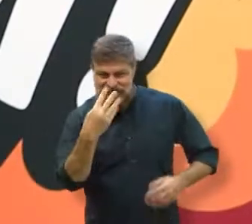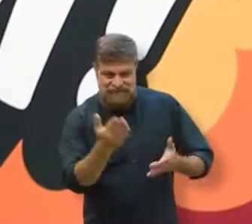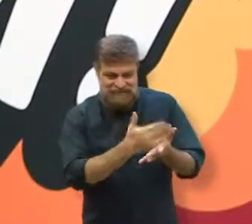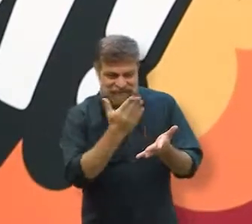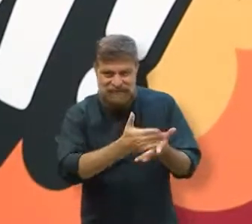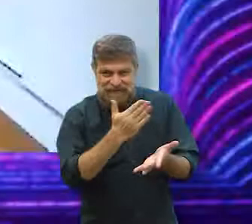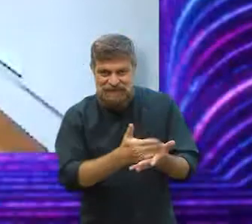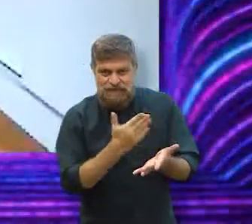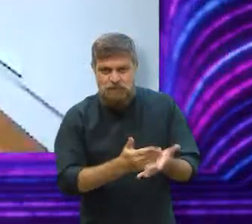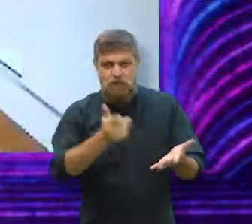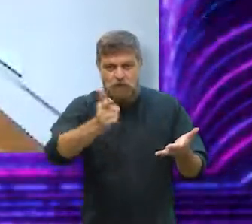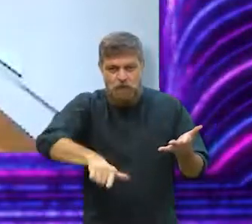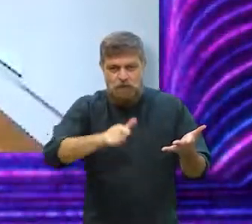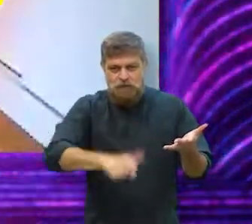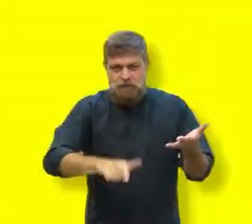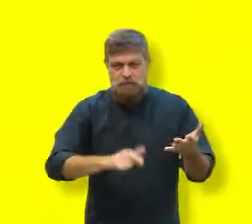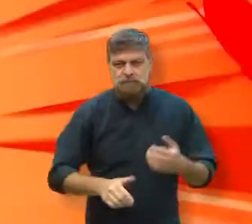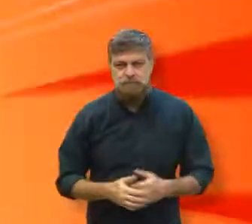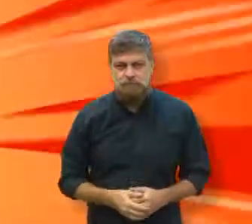trilogia?